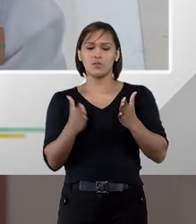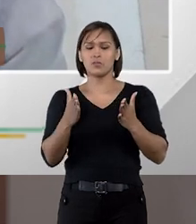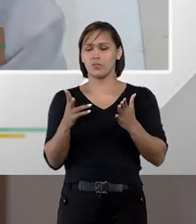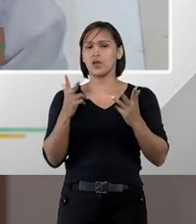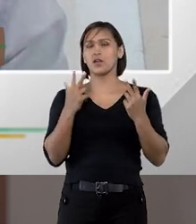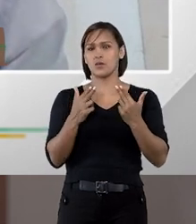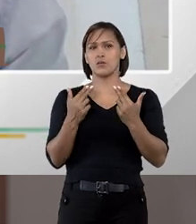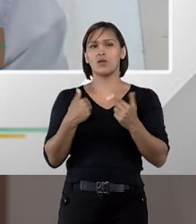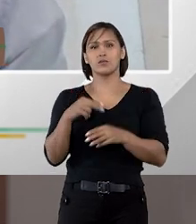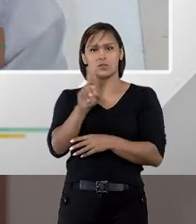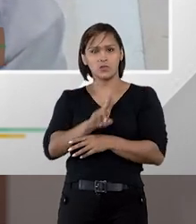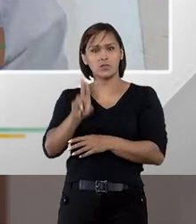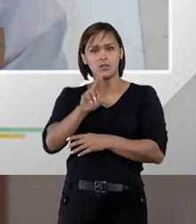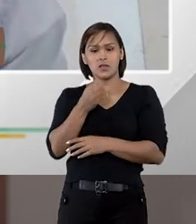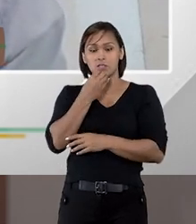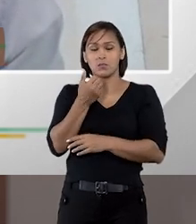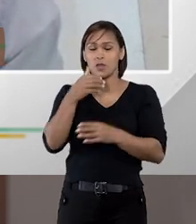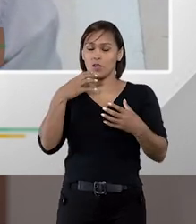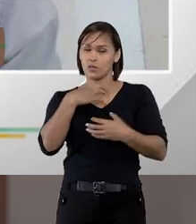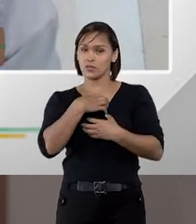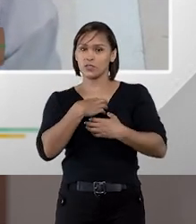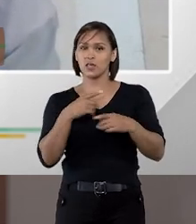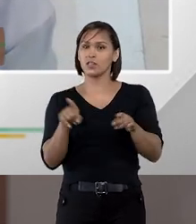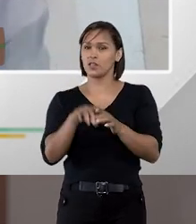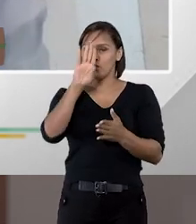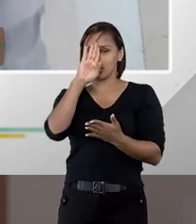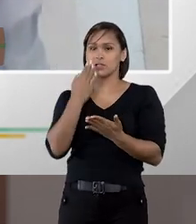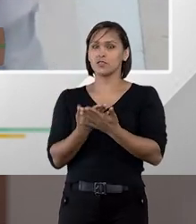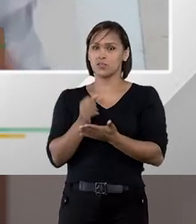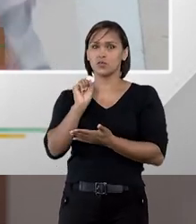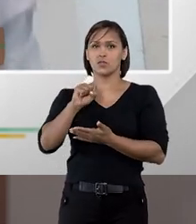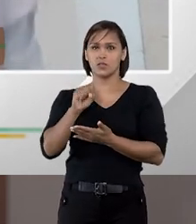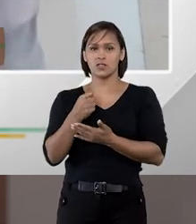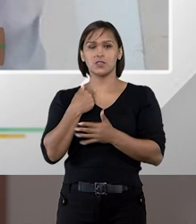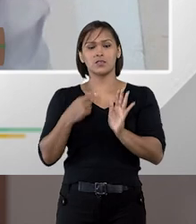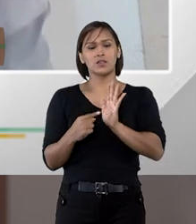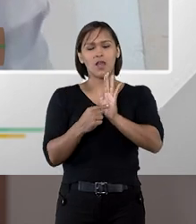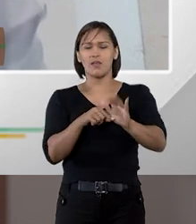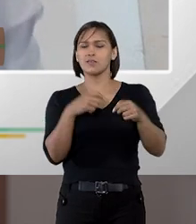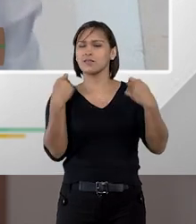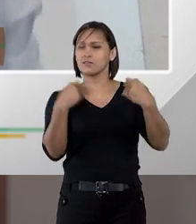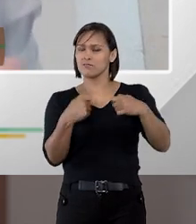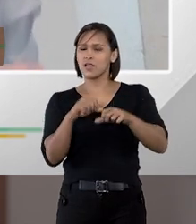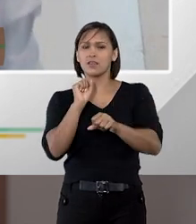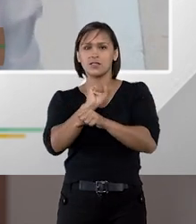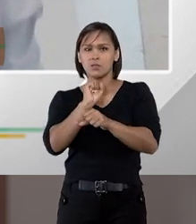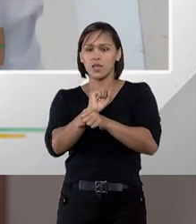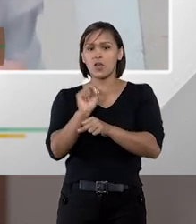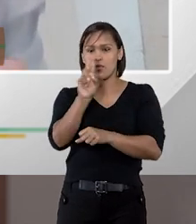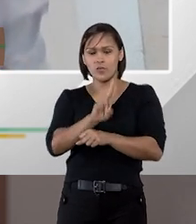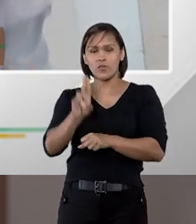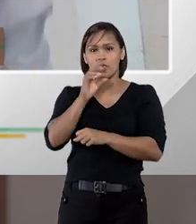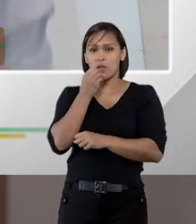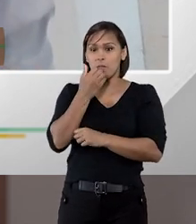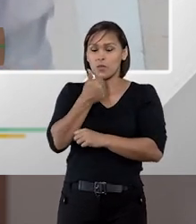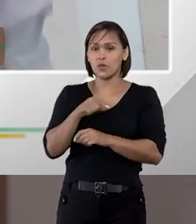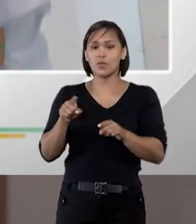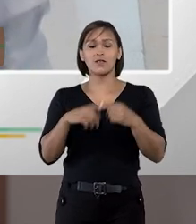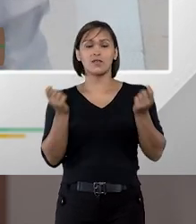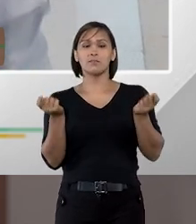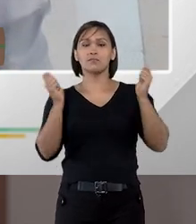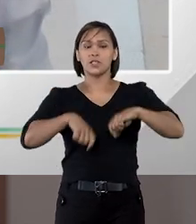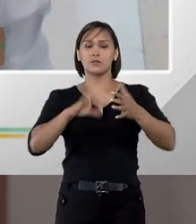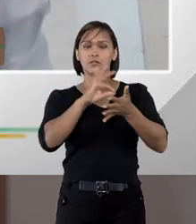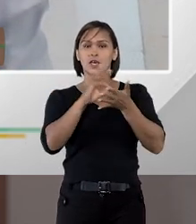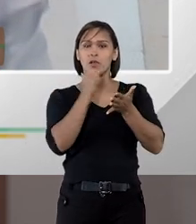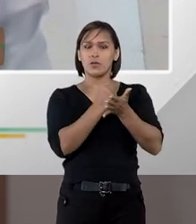se muito bem utilizado, e eu espero que seja, a gente está aí esperando que seja bem utilizado, ele vai permitir